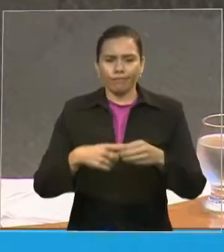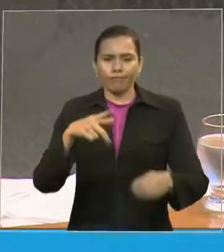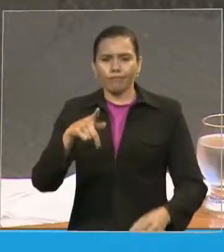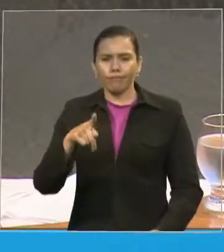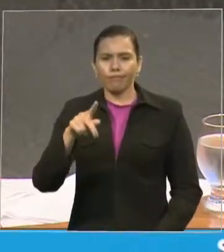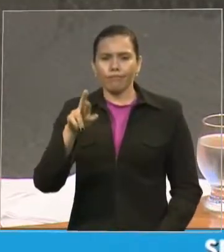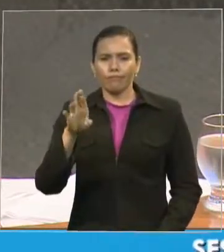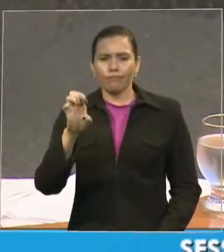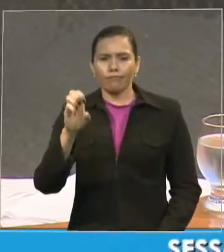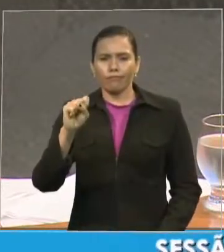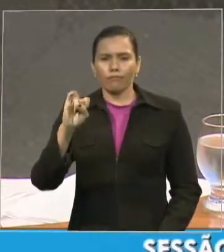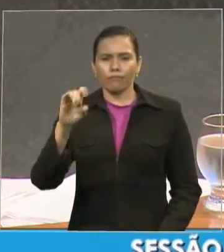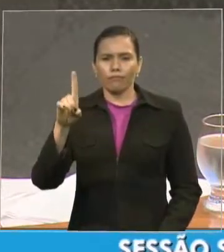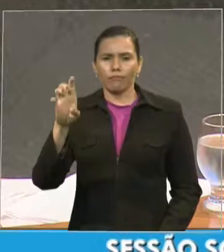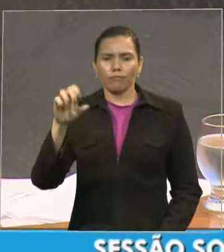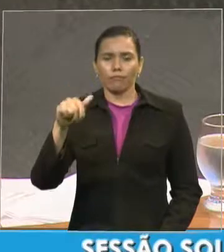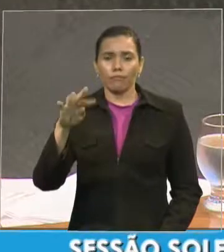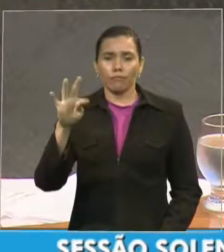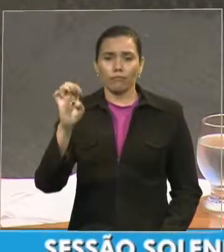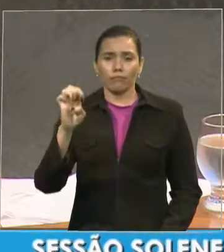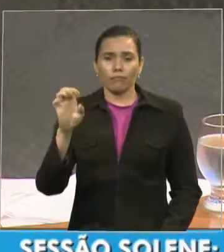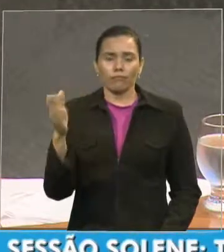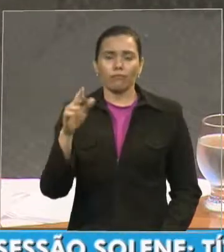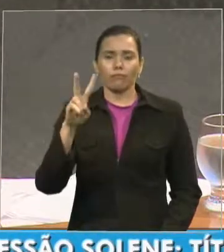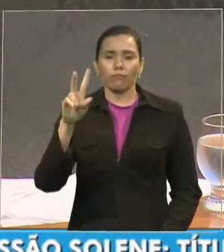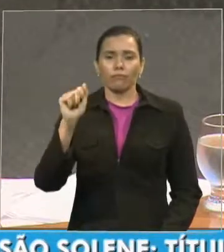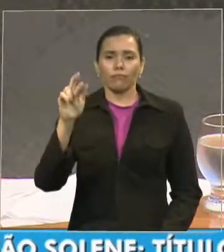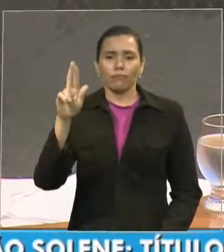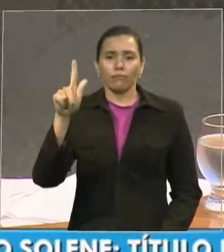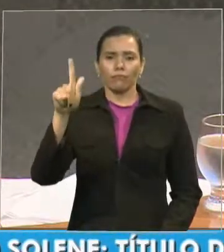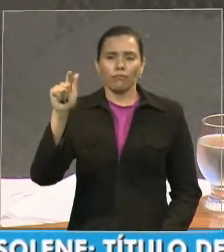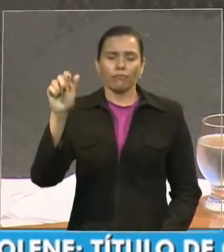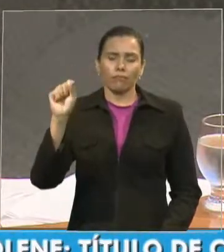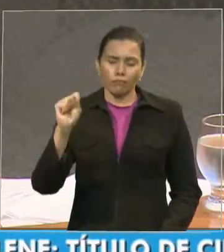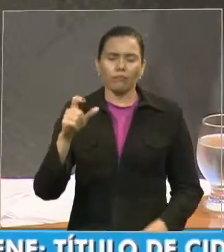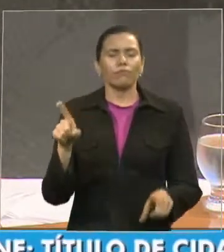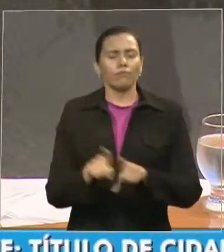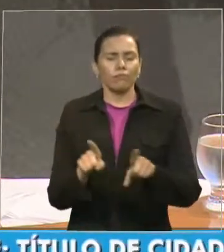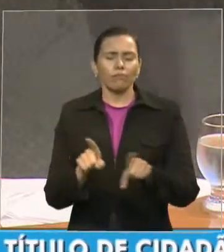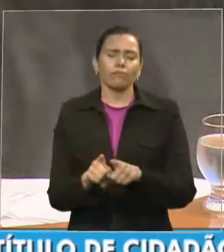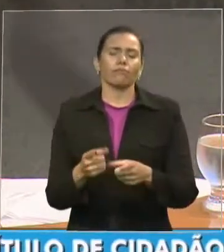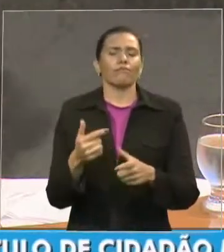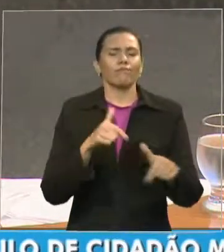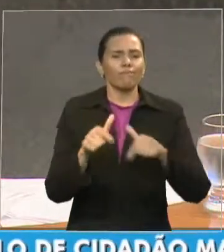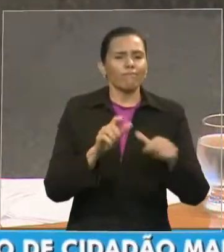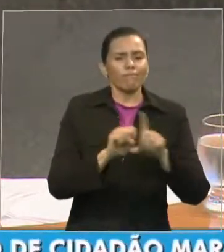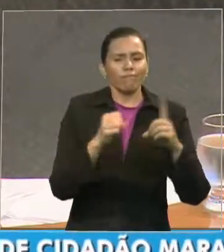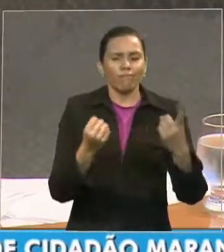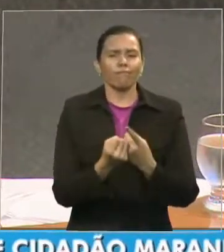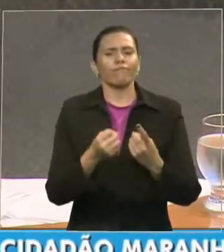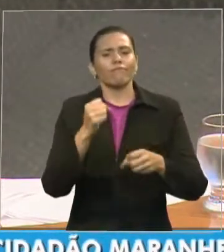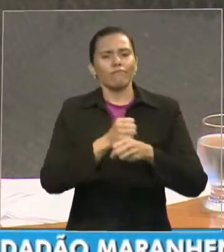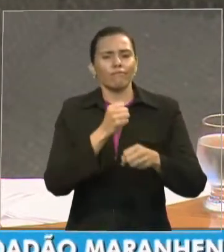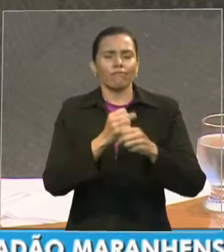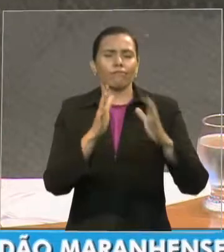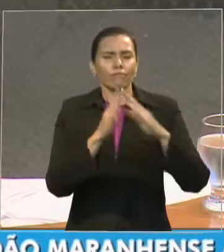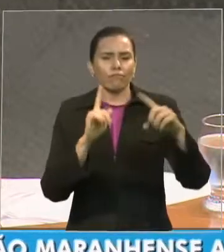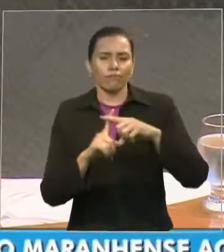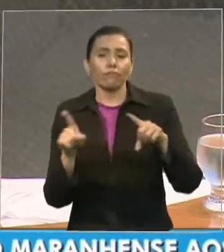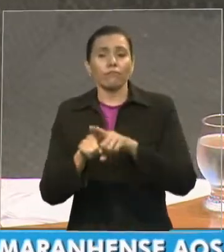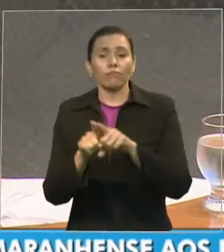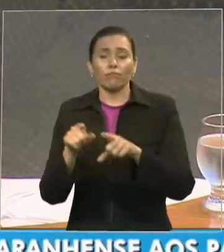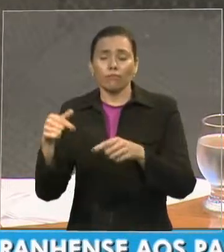-espirituais a pessoas carentes. Turilândia, com a construção de igreja, ações